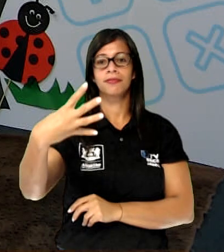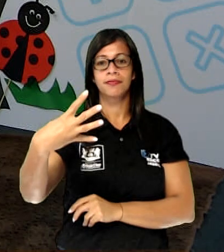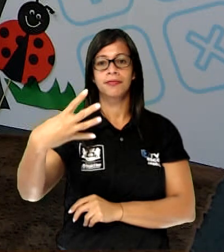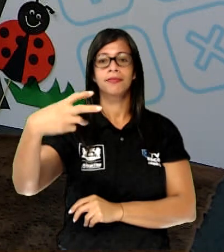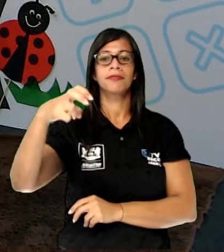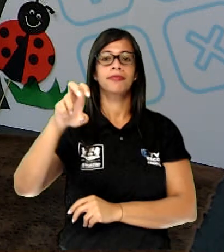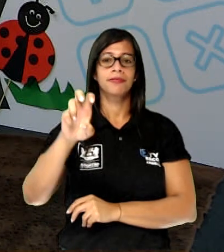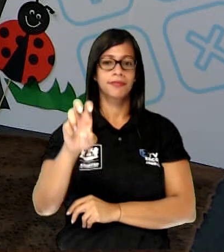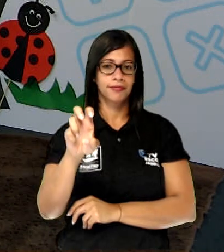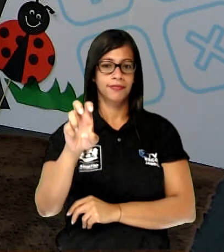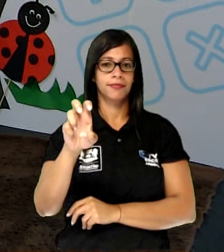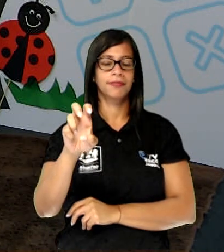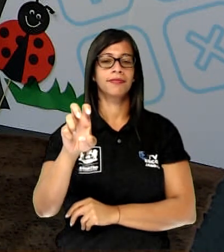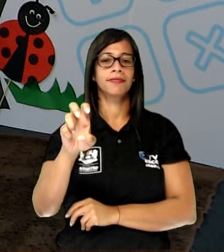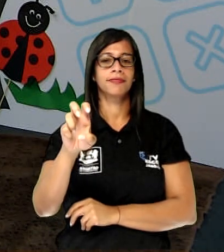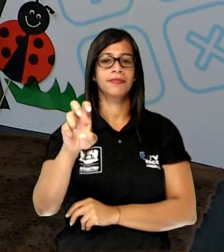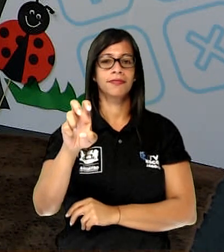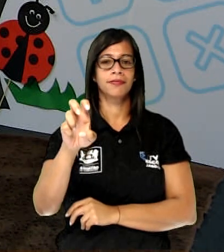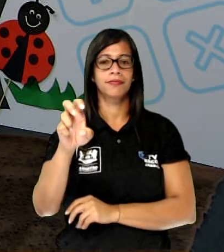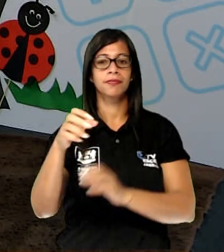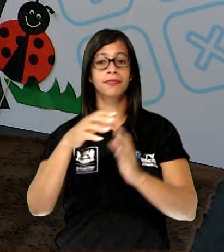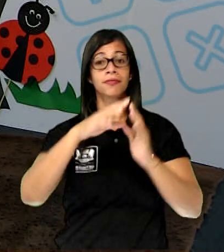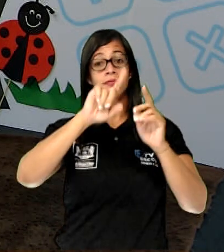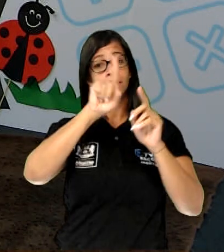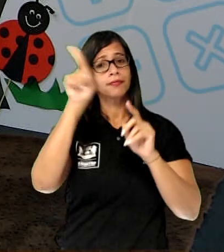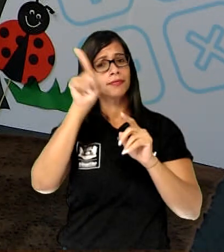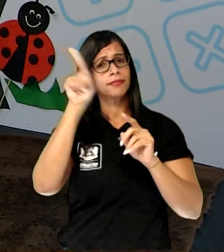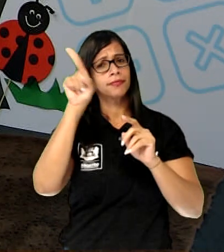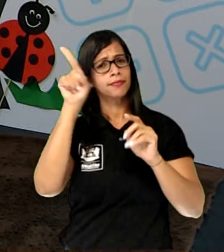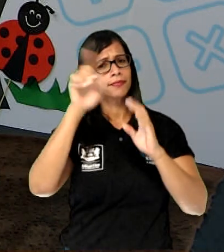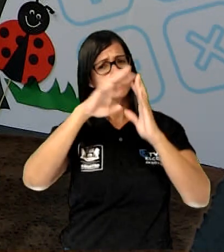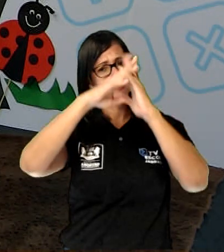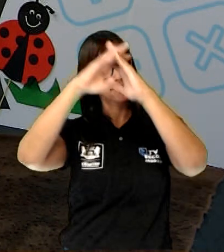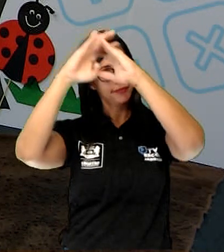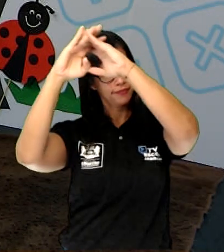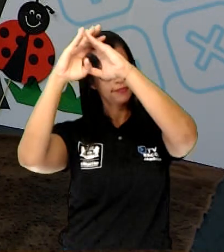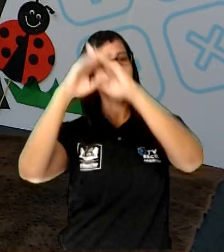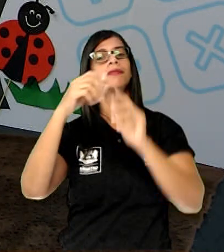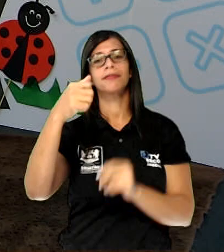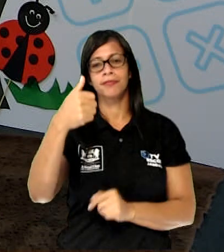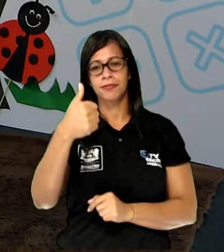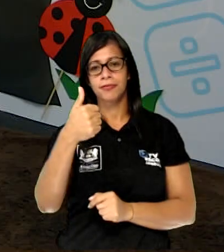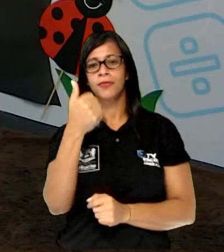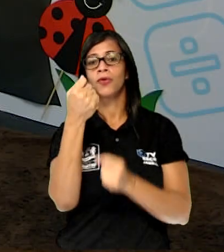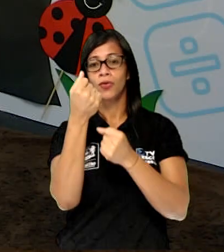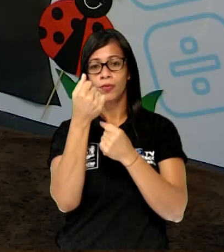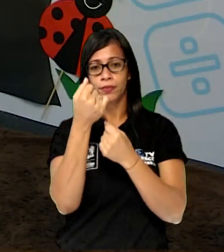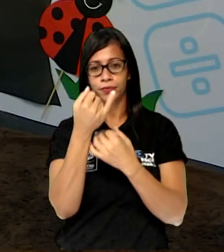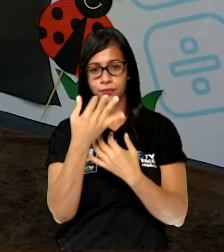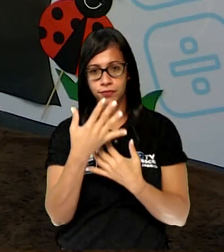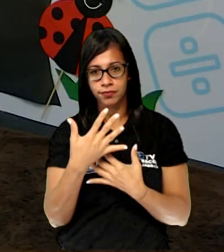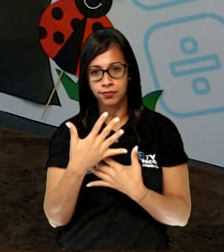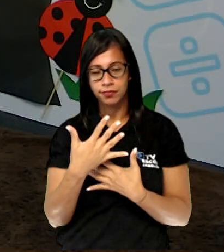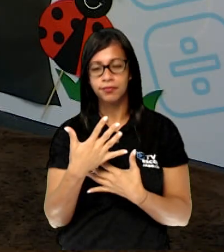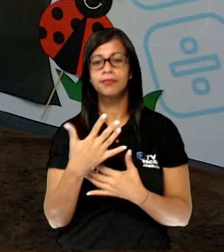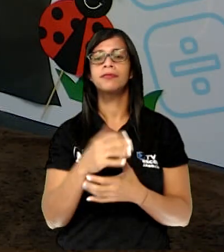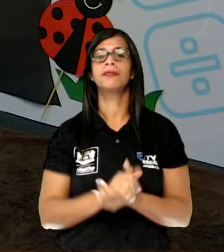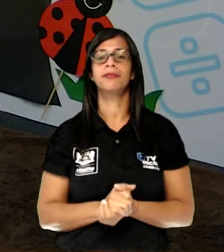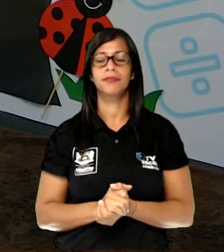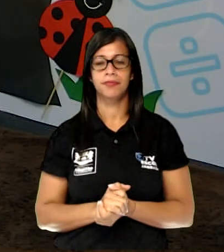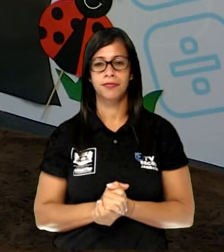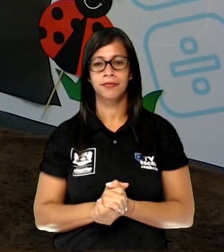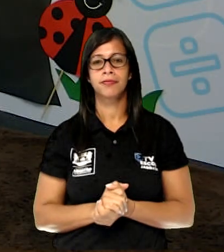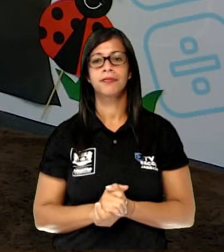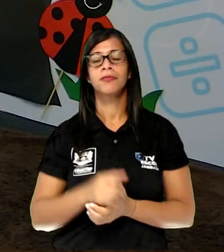quatro, cinco. Vai agora para o lado, Inclina o corpinho, continua o braço reto. Inclina o máximo que você puder com a